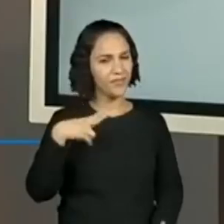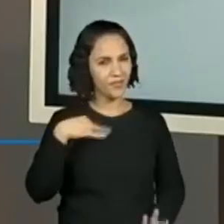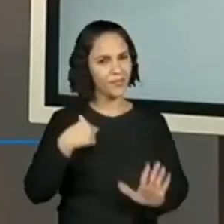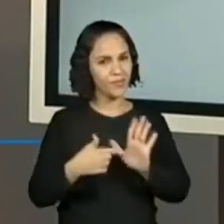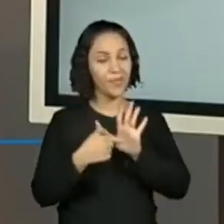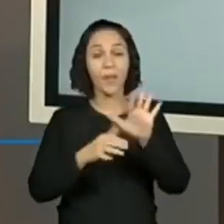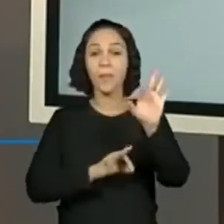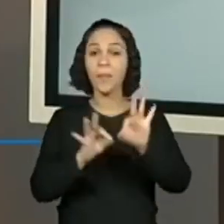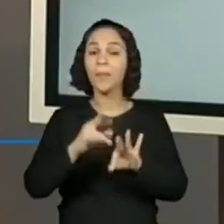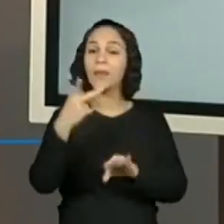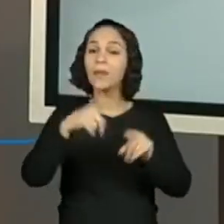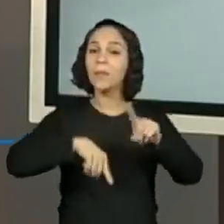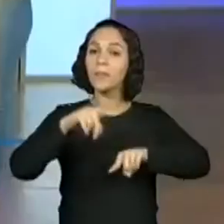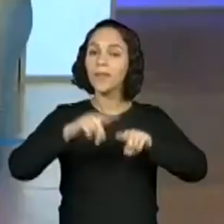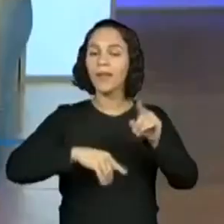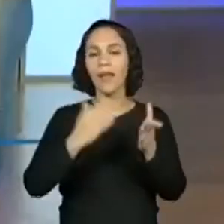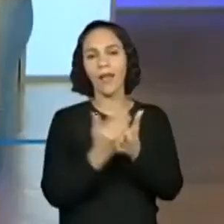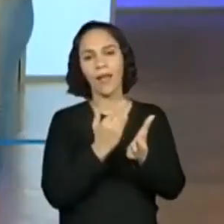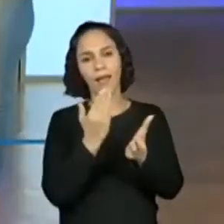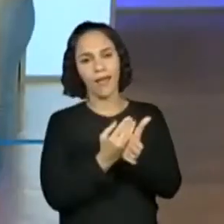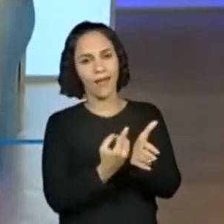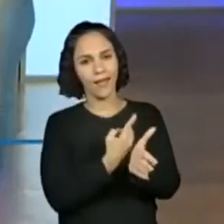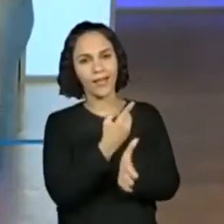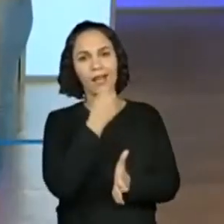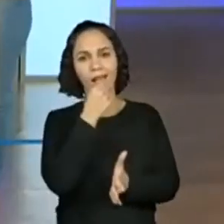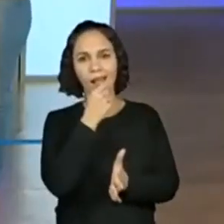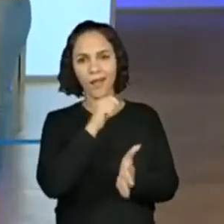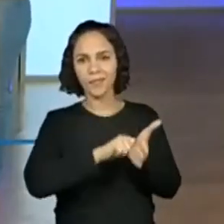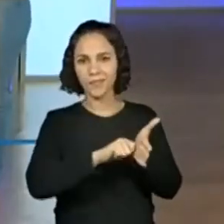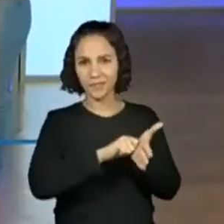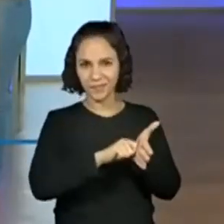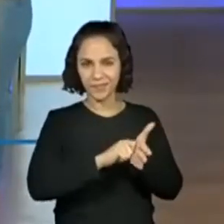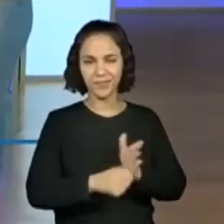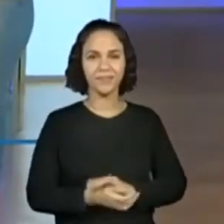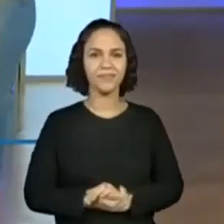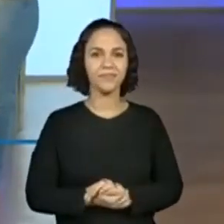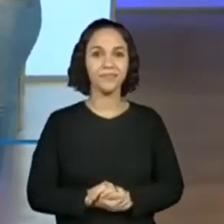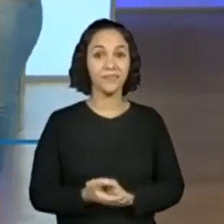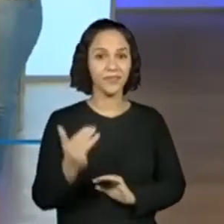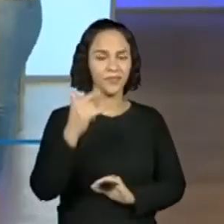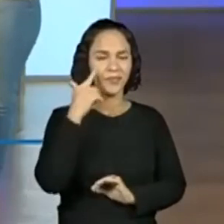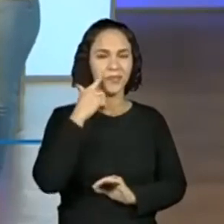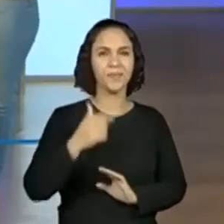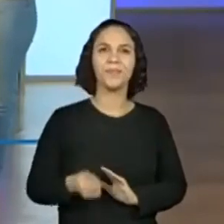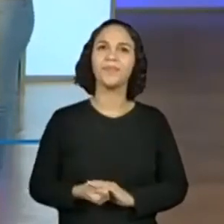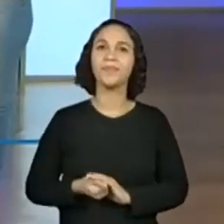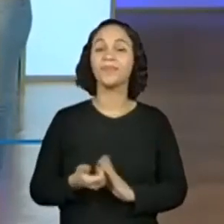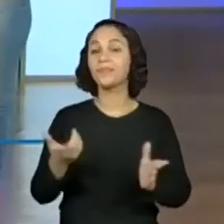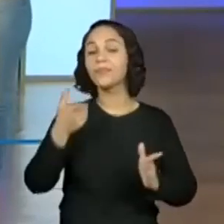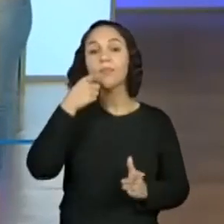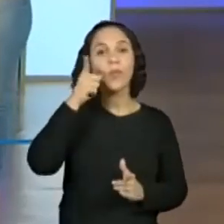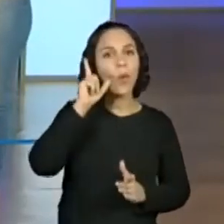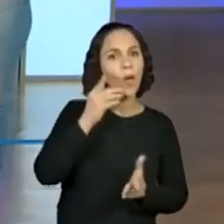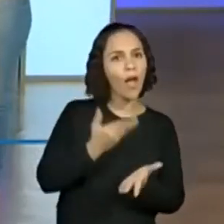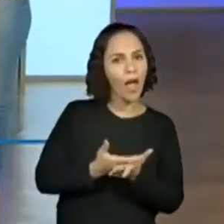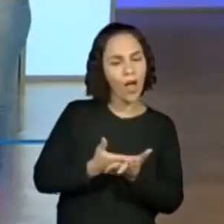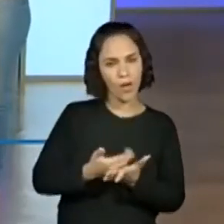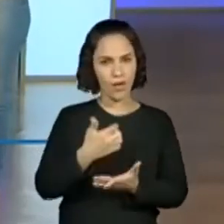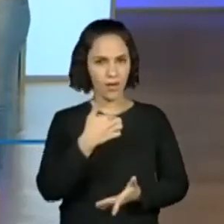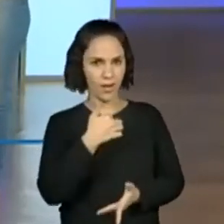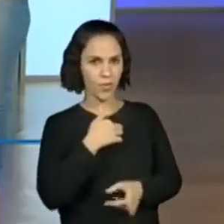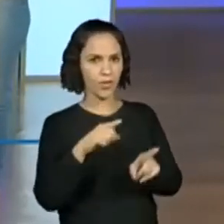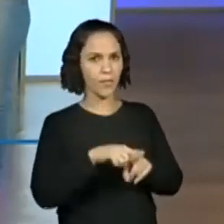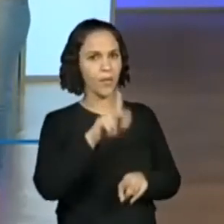caderno e o lápis e a gente já vai começar. Certo? Então, vamos lá. Prô, na aula de ontem, eu e o professor